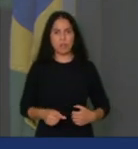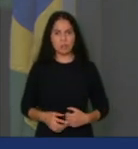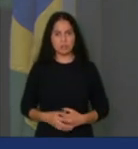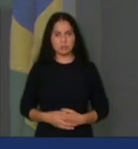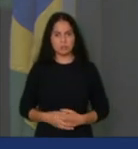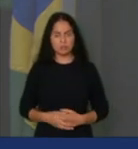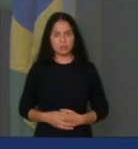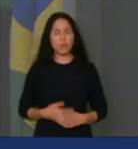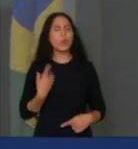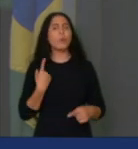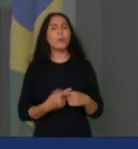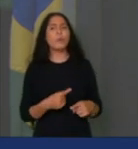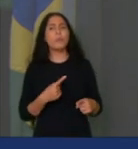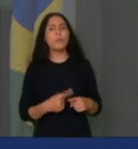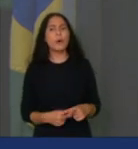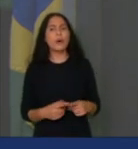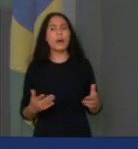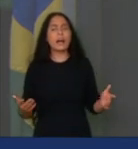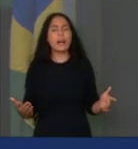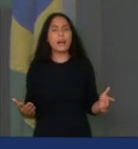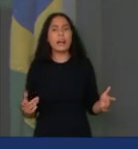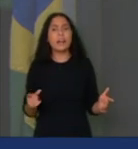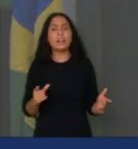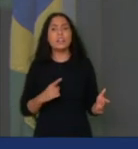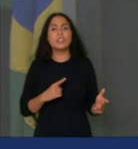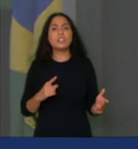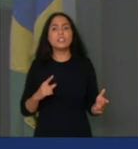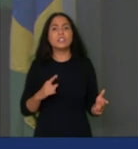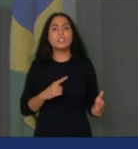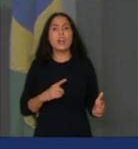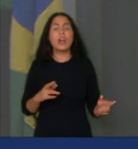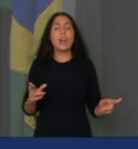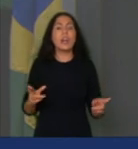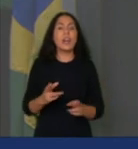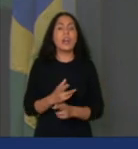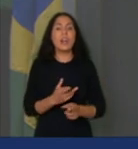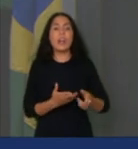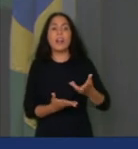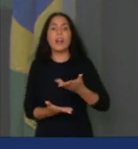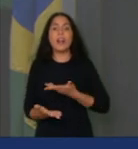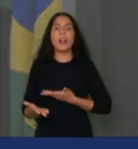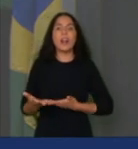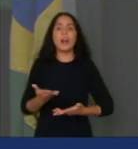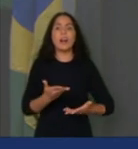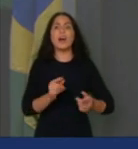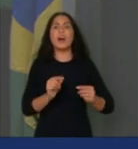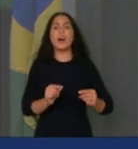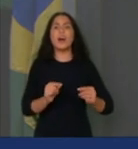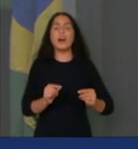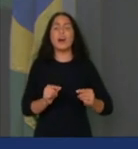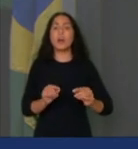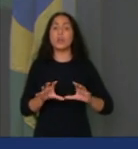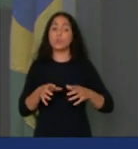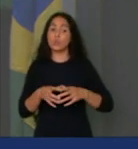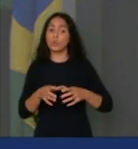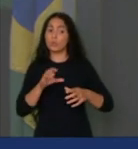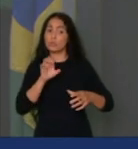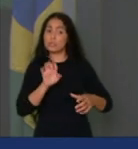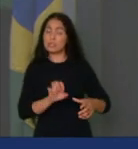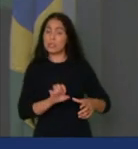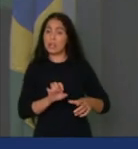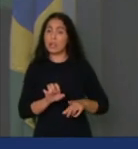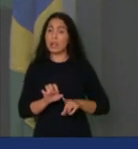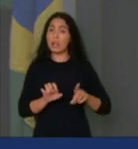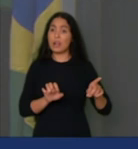relação intrínseca, promíscua dos governos de esquerda com o Foro de São